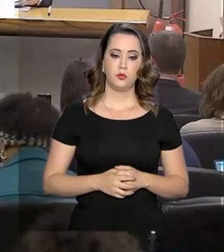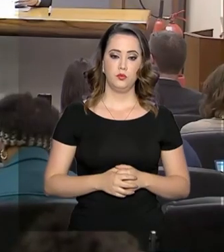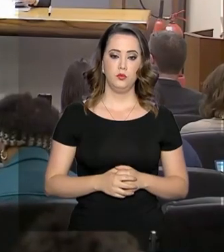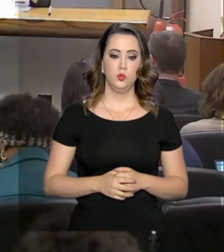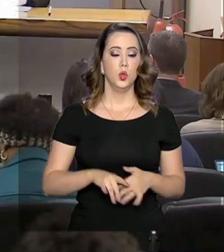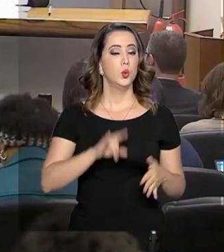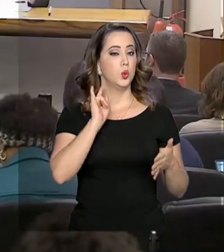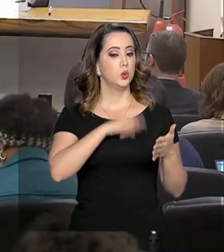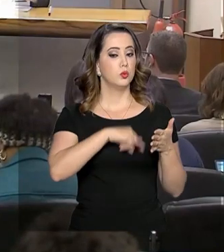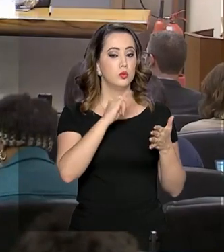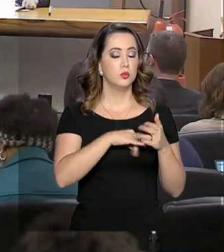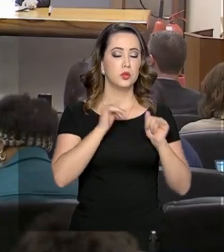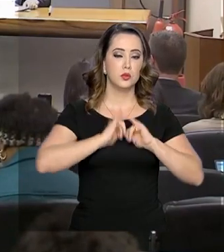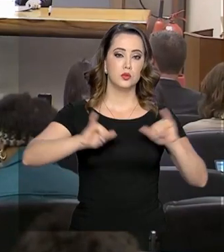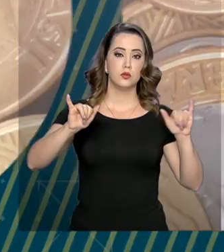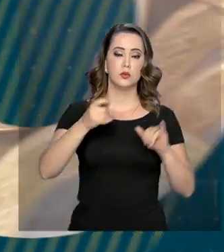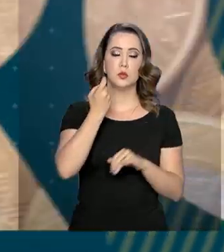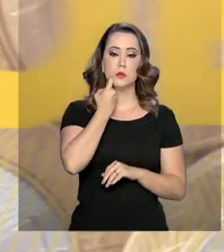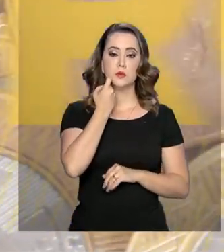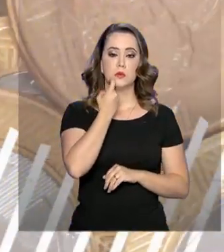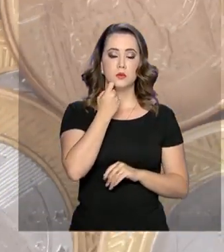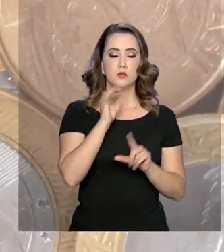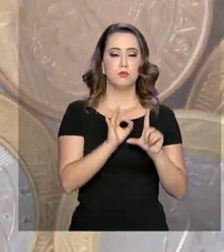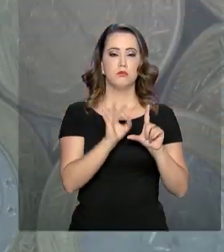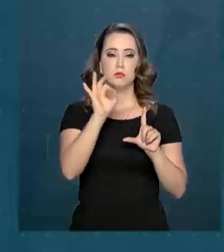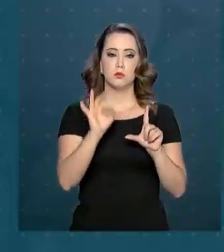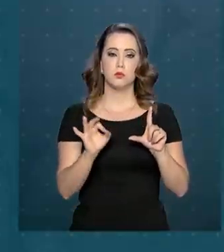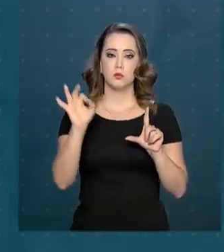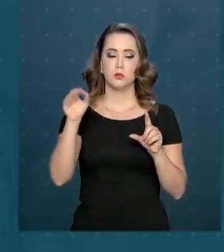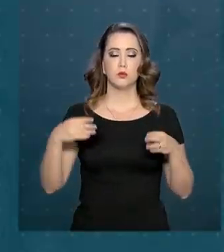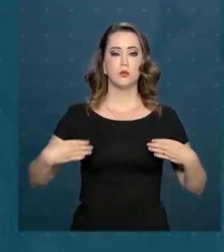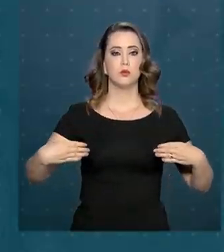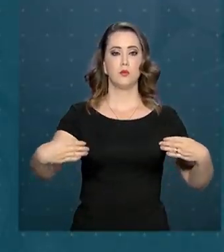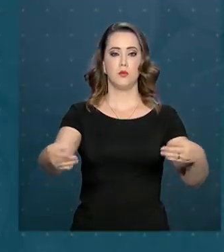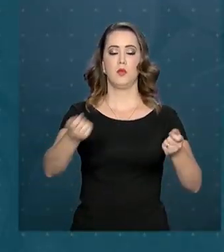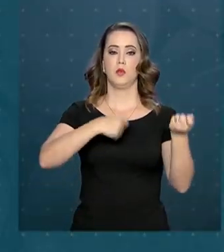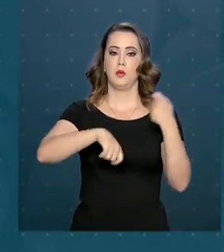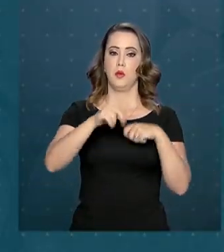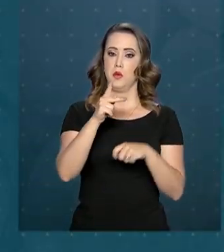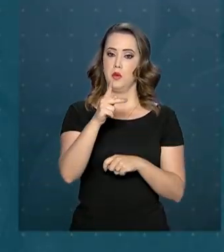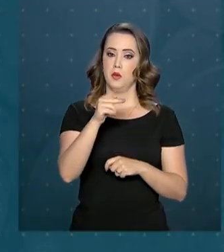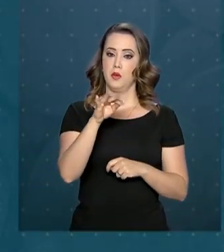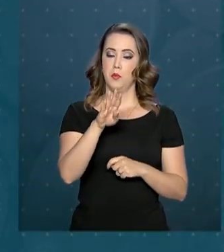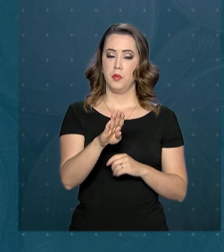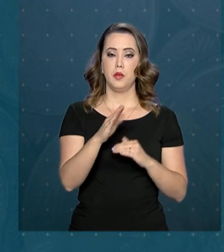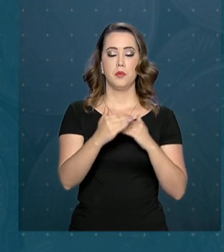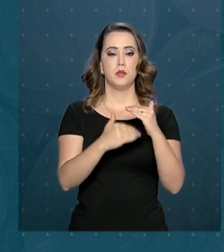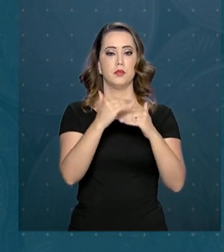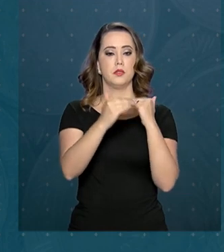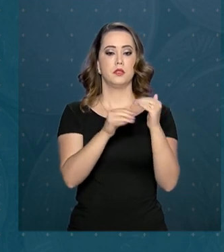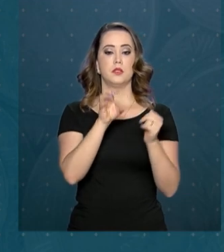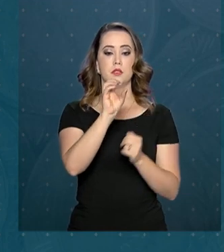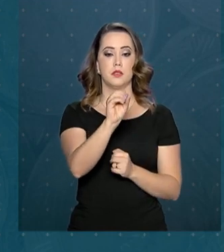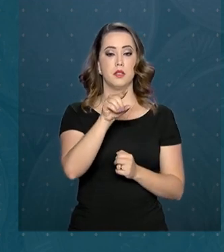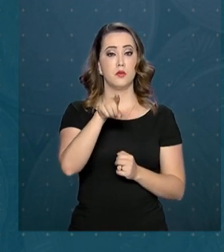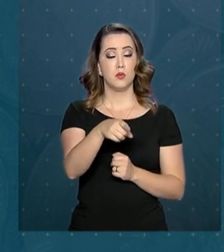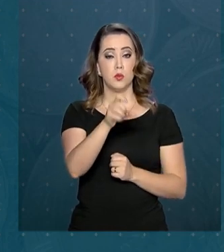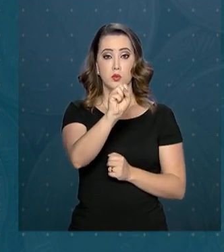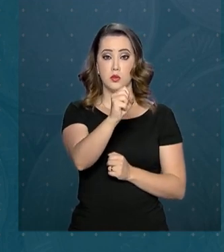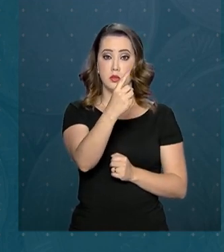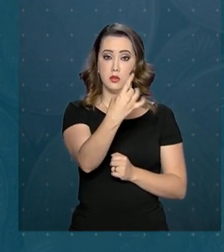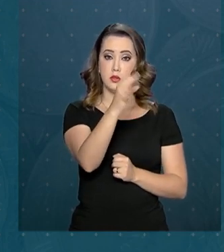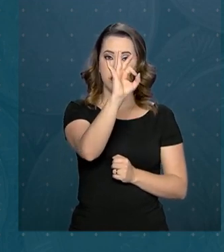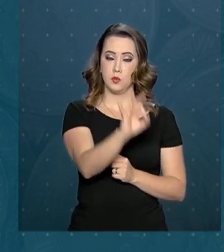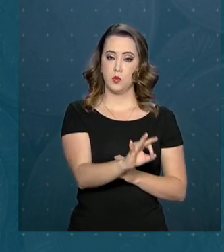documento divulgado nesta sexta-feira, a projeção do Ministério da Economia é que o PIB cresça 0,81%